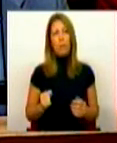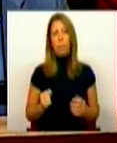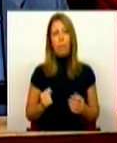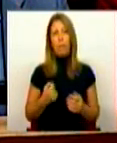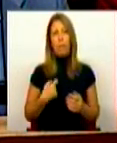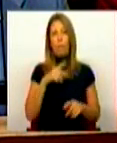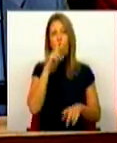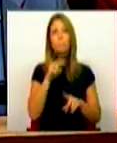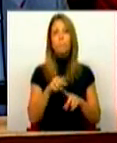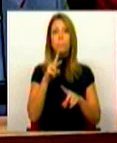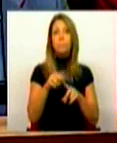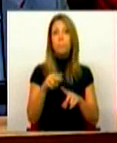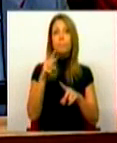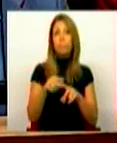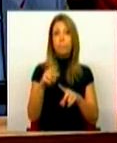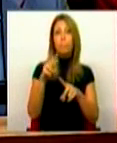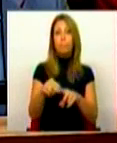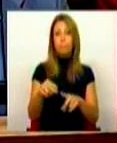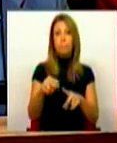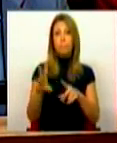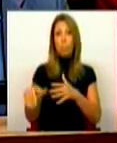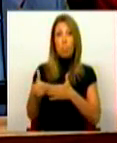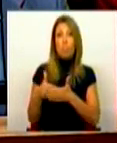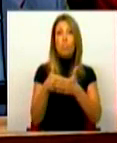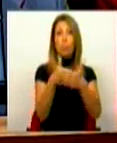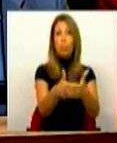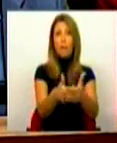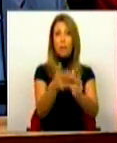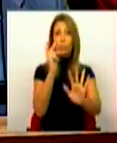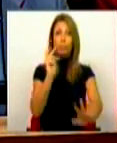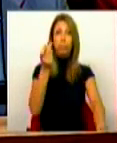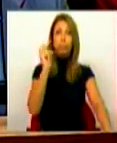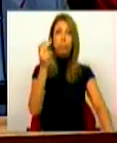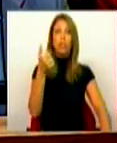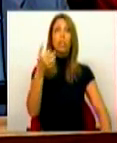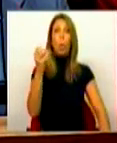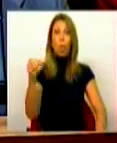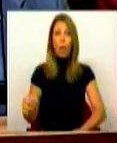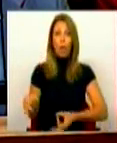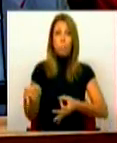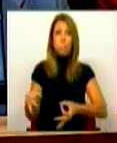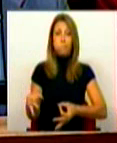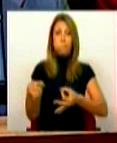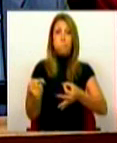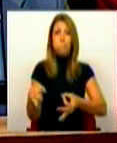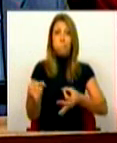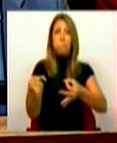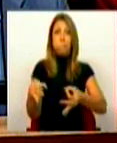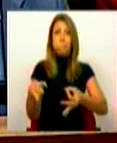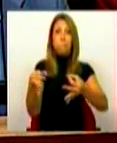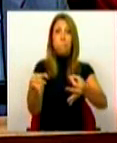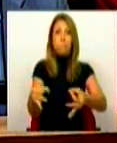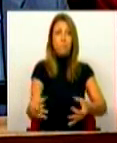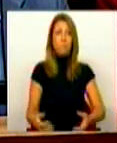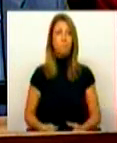permanentes sobre um processo que já se arrasta há mais de 50 anos. E por isso, quando cheguei